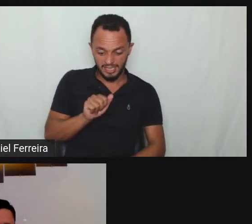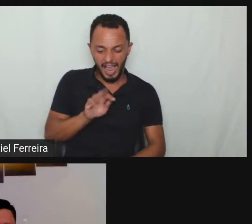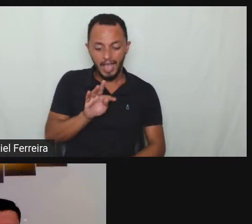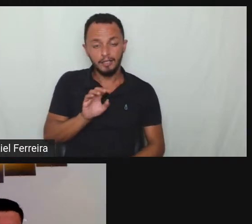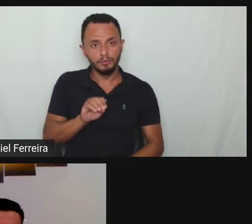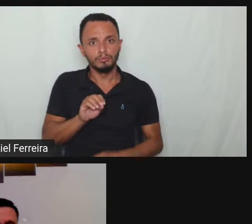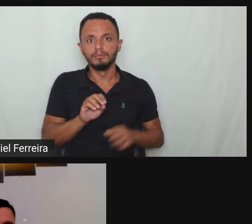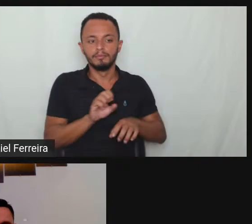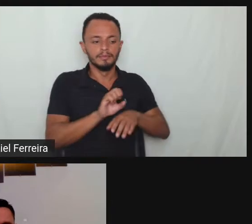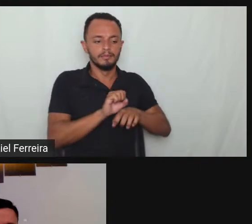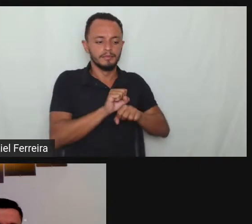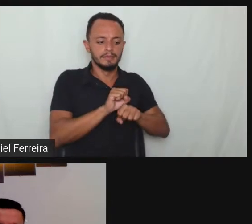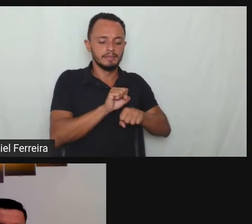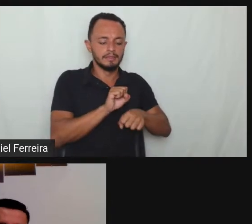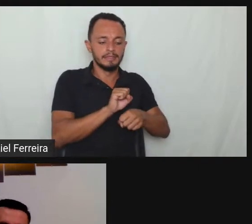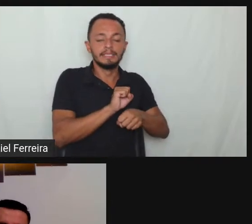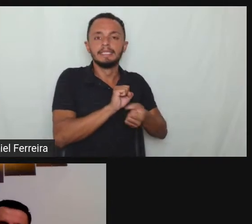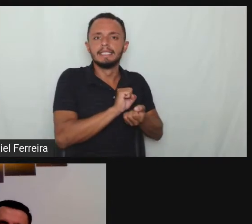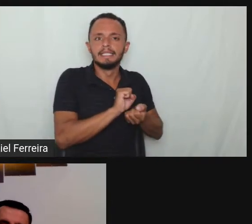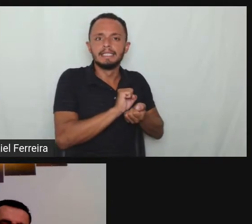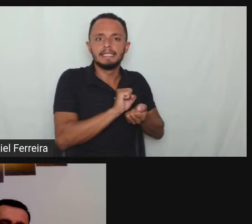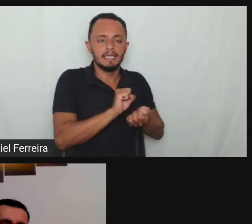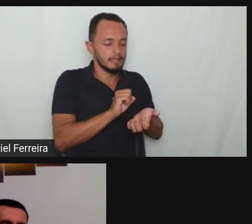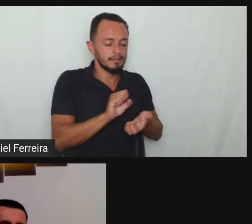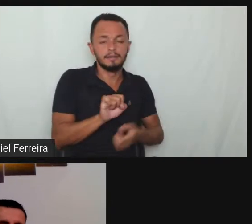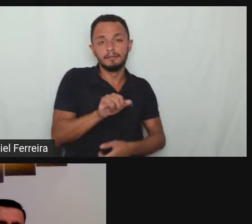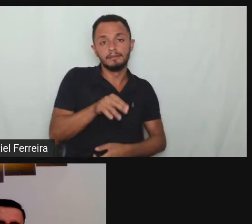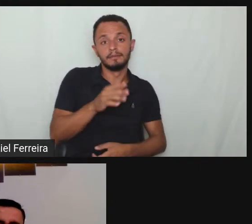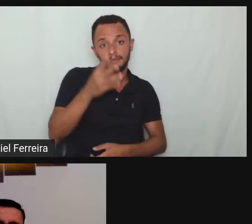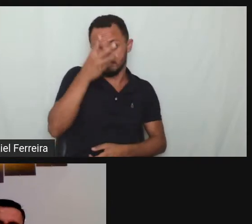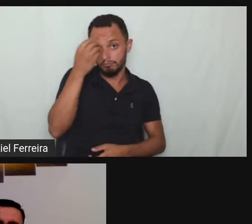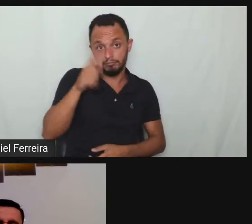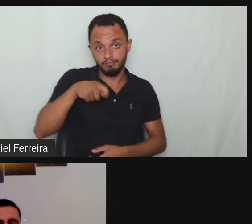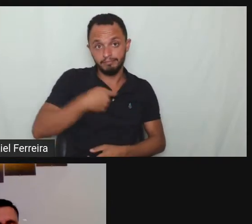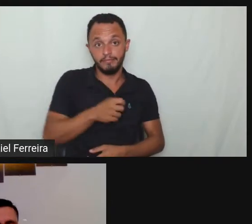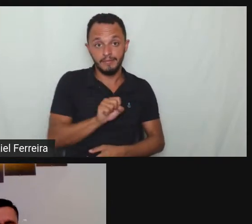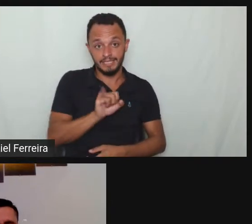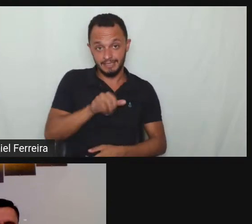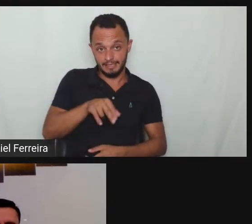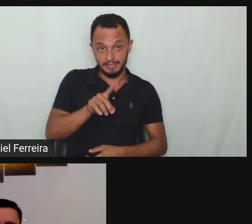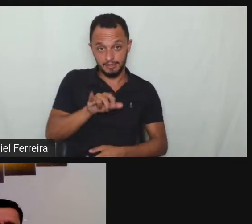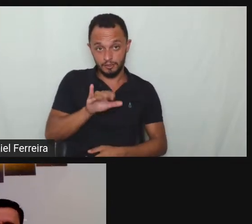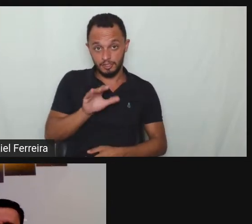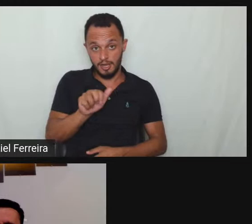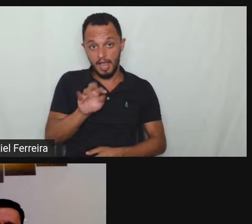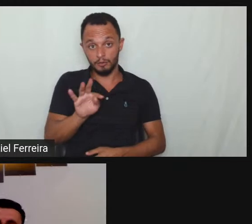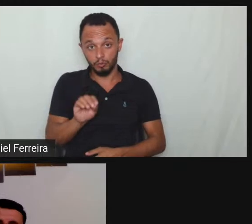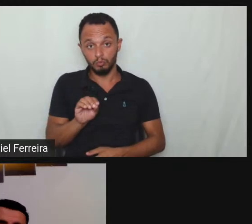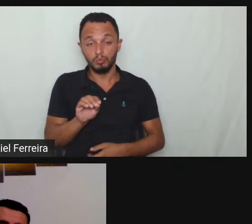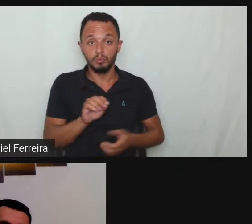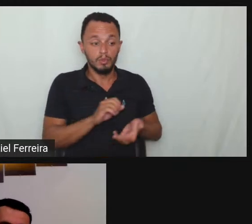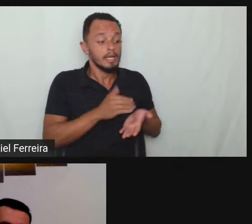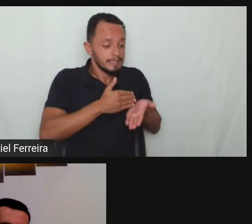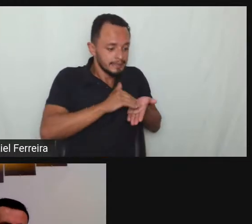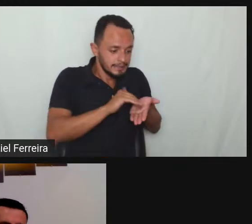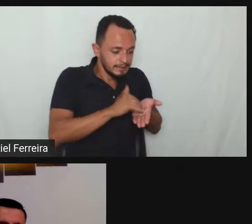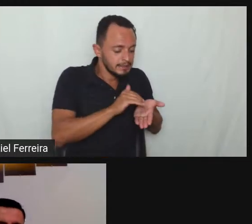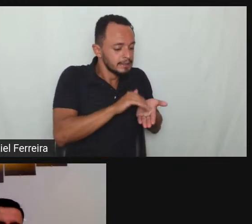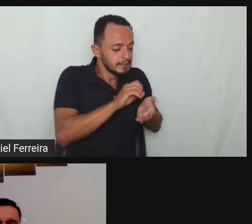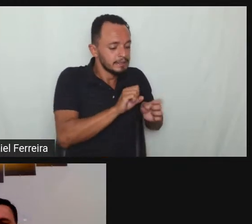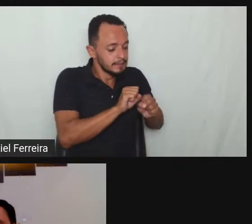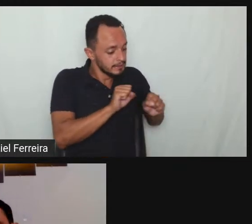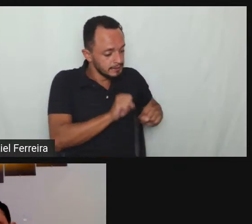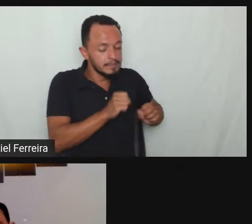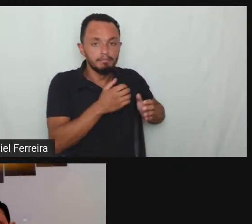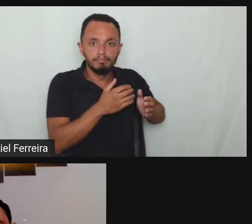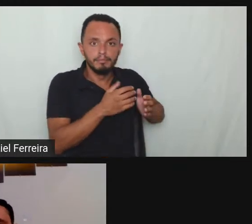feitas as próprias e recorrer ao judiciário porque é direito da pessoa com deficiência ter o local de